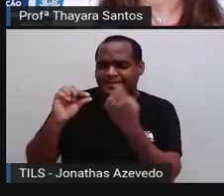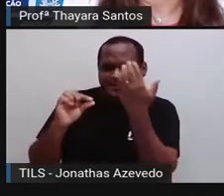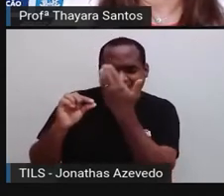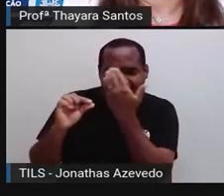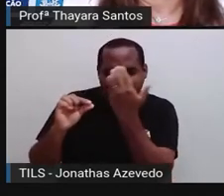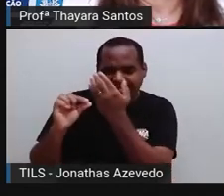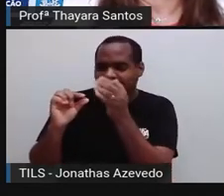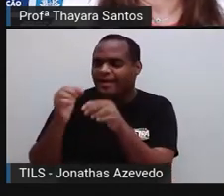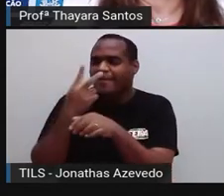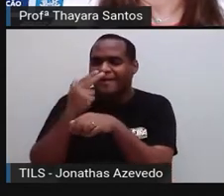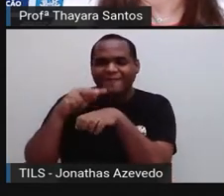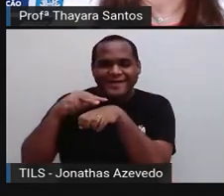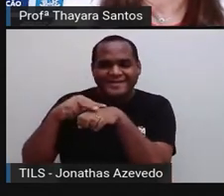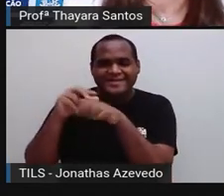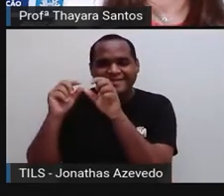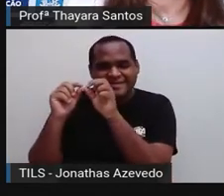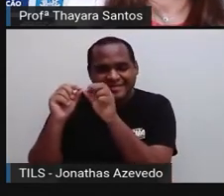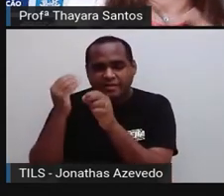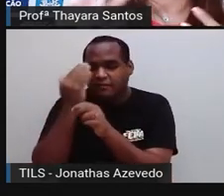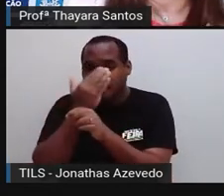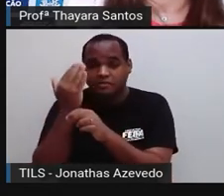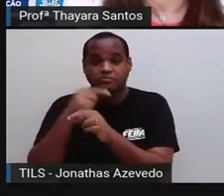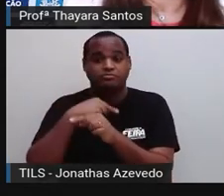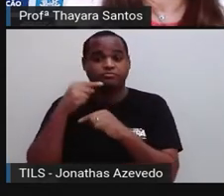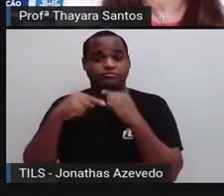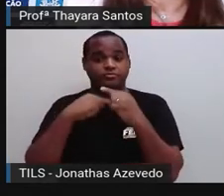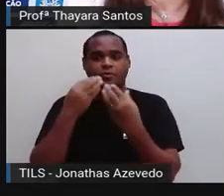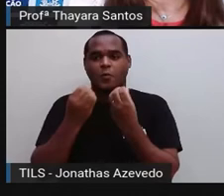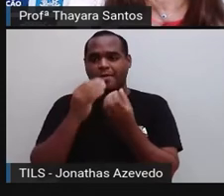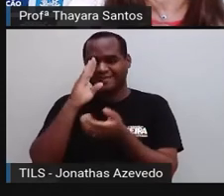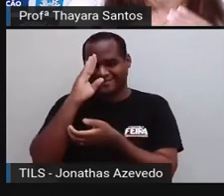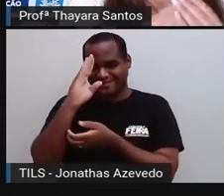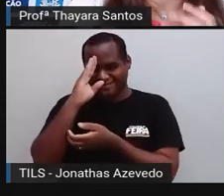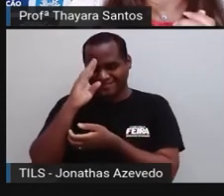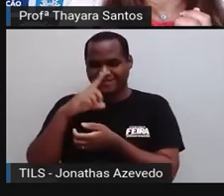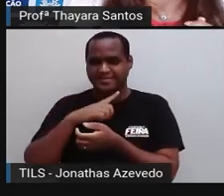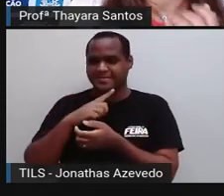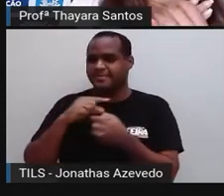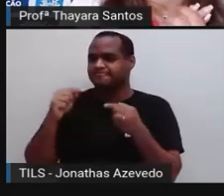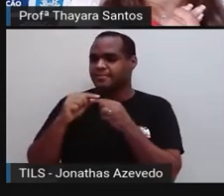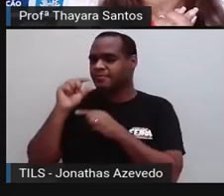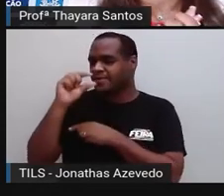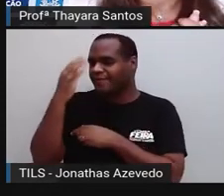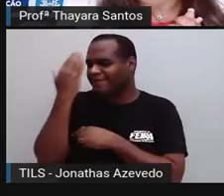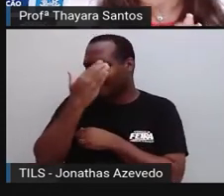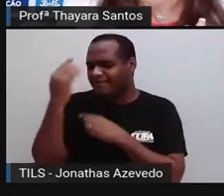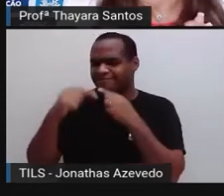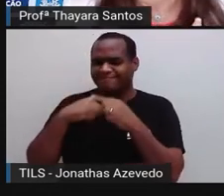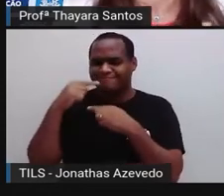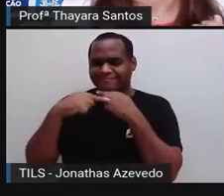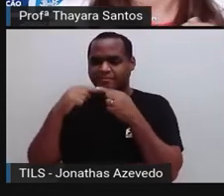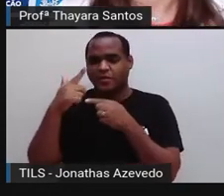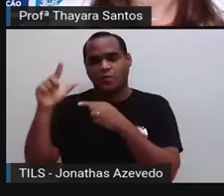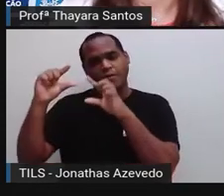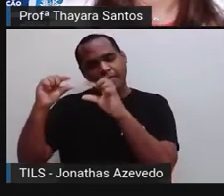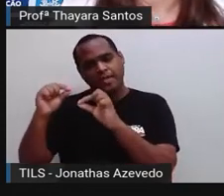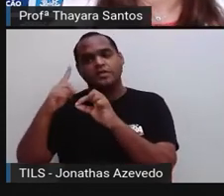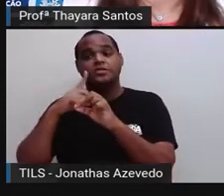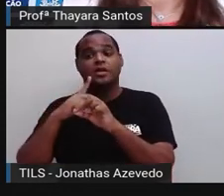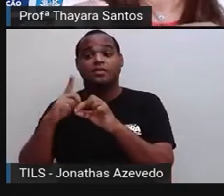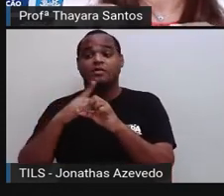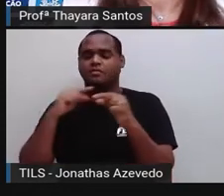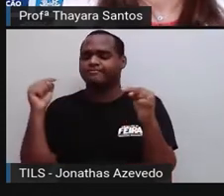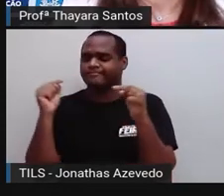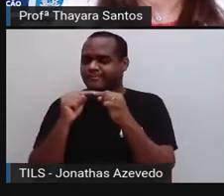muitas funções das outras glândulas. Embora ela seja bem pequenininha, muito menor do que as outras, ela acaba